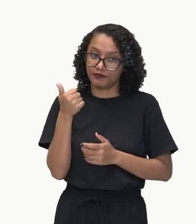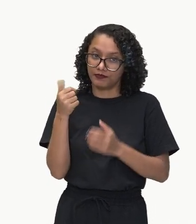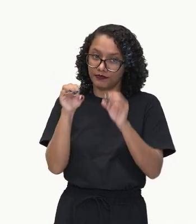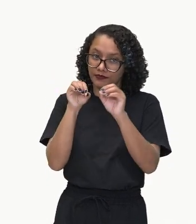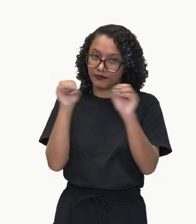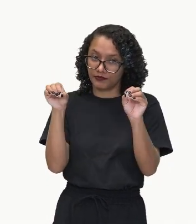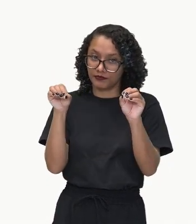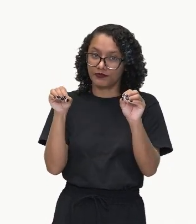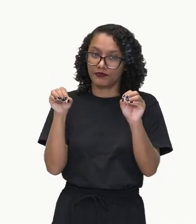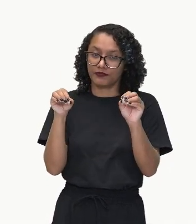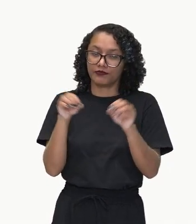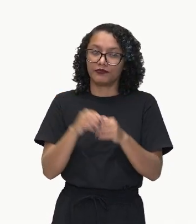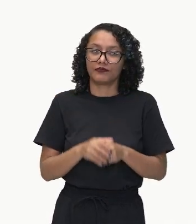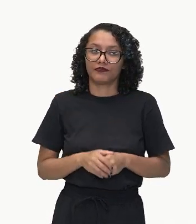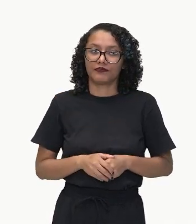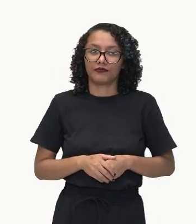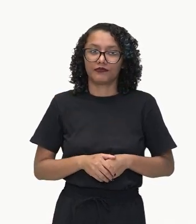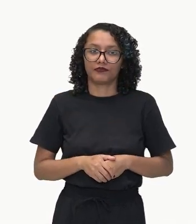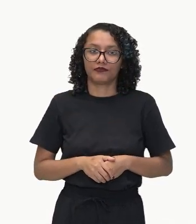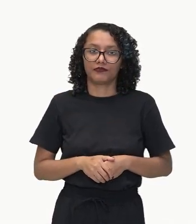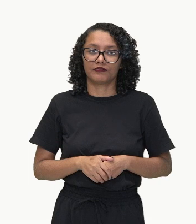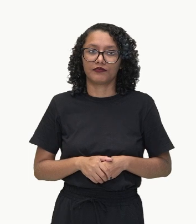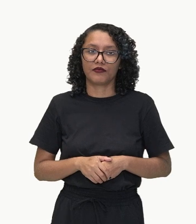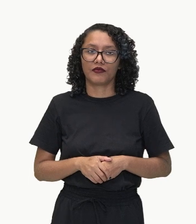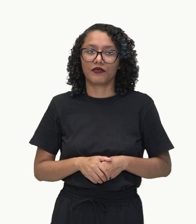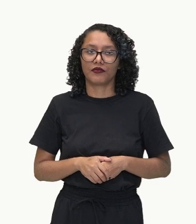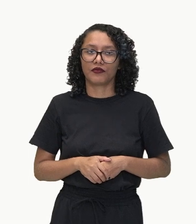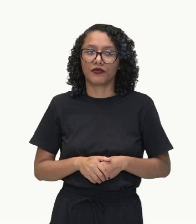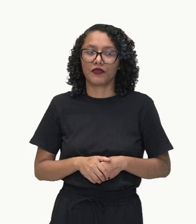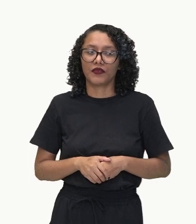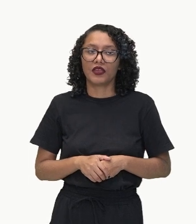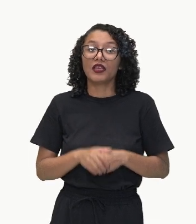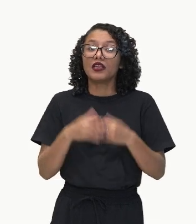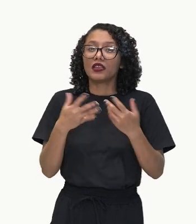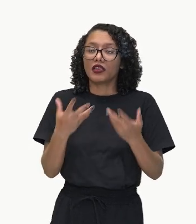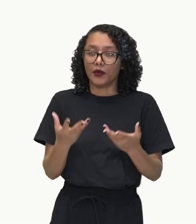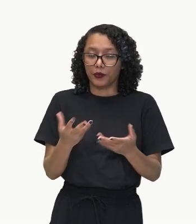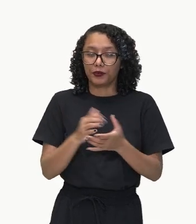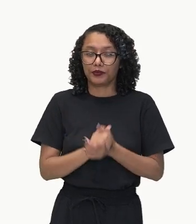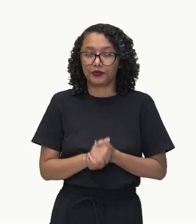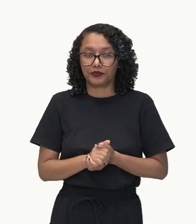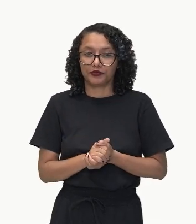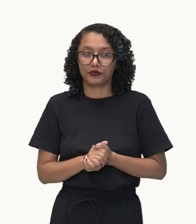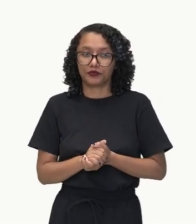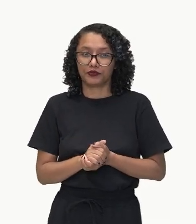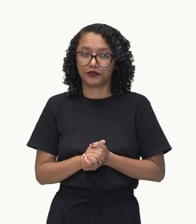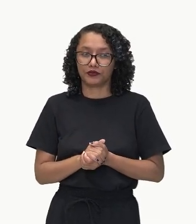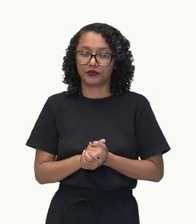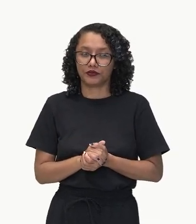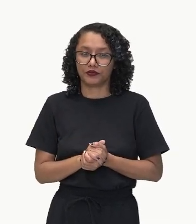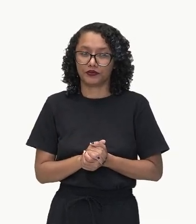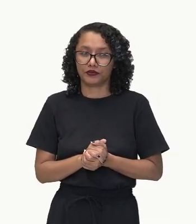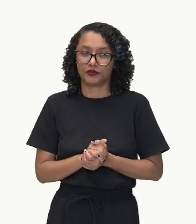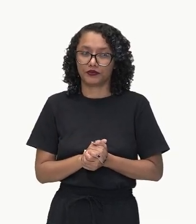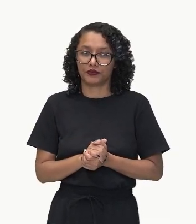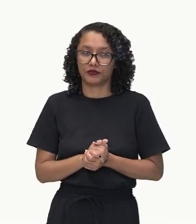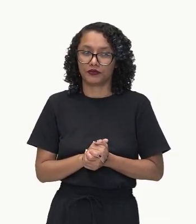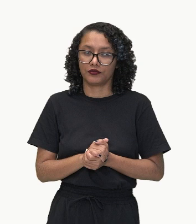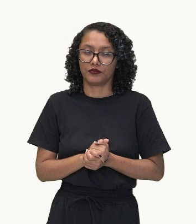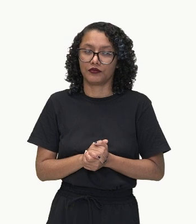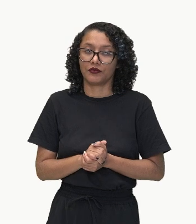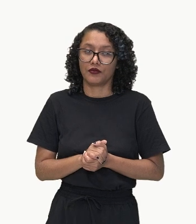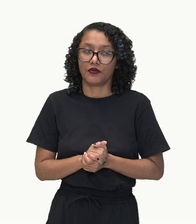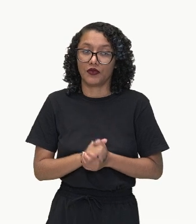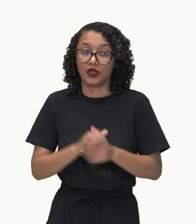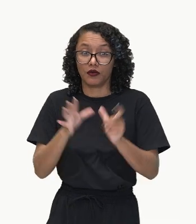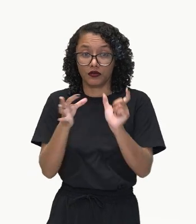Vamos concluir o que aconteceu. Por ela ter chegado atrasada. Olha só como a conjunção vai